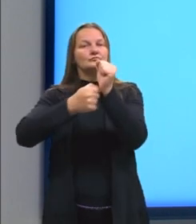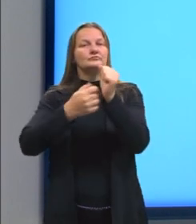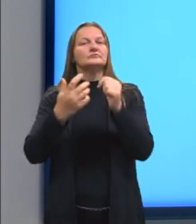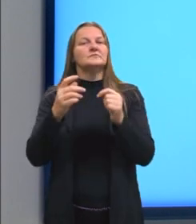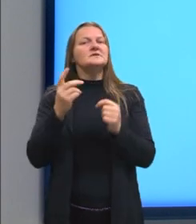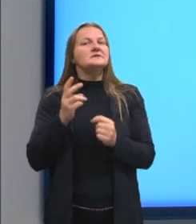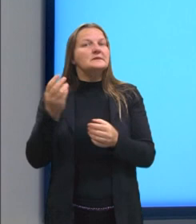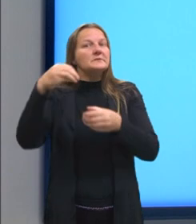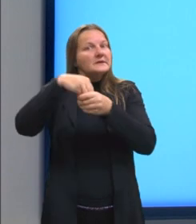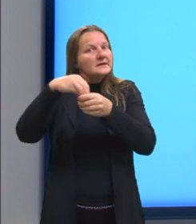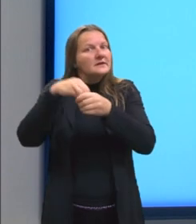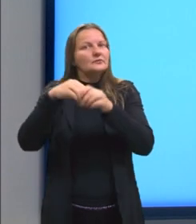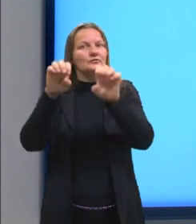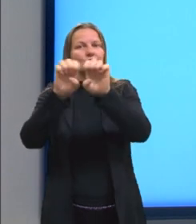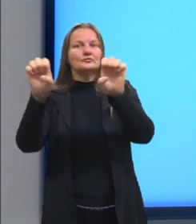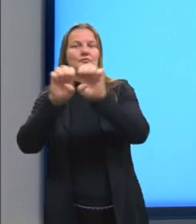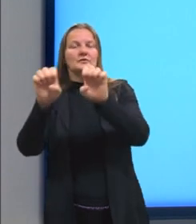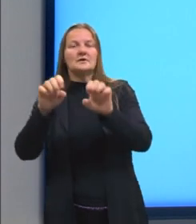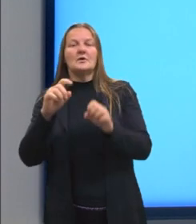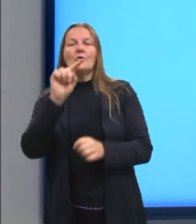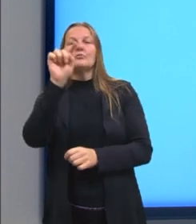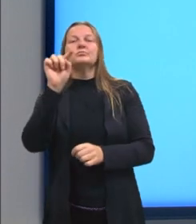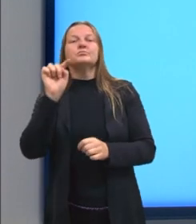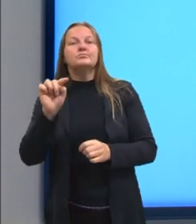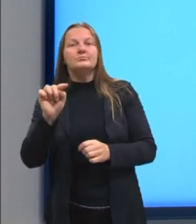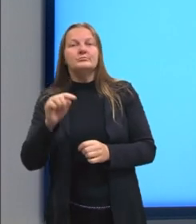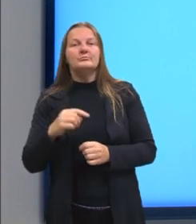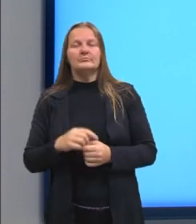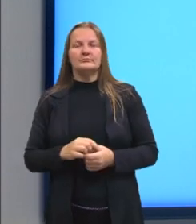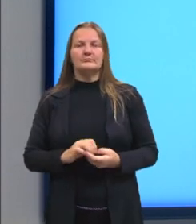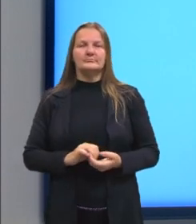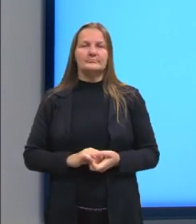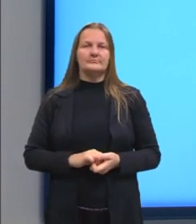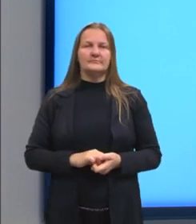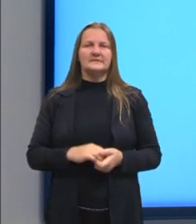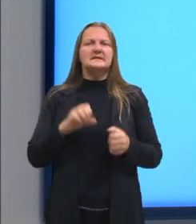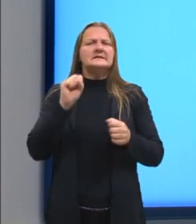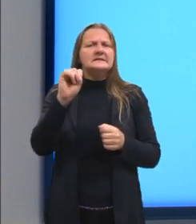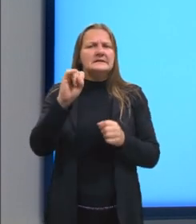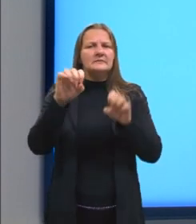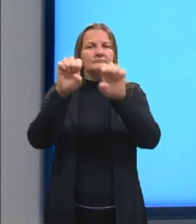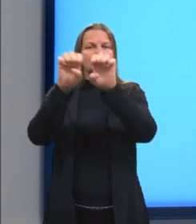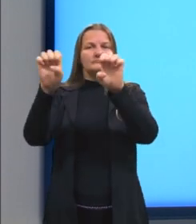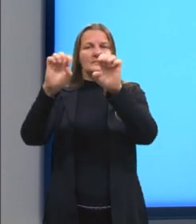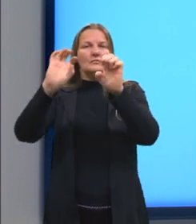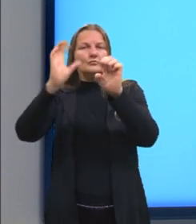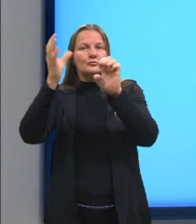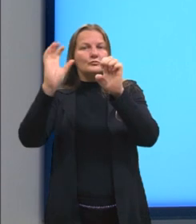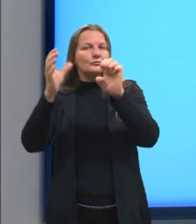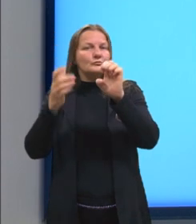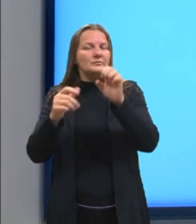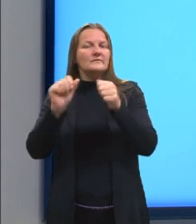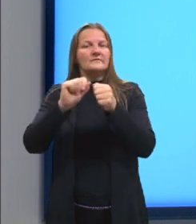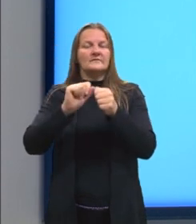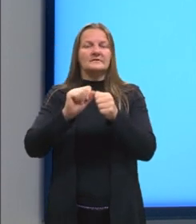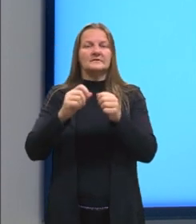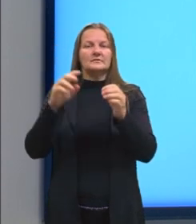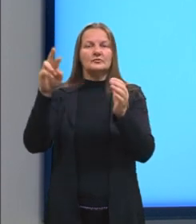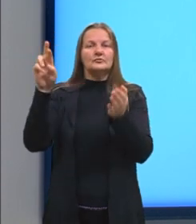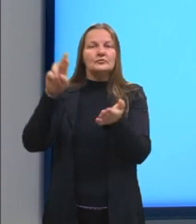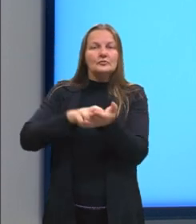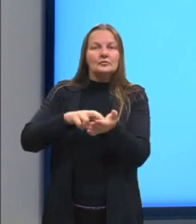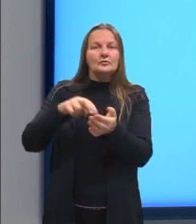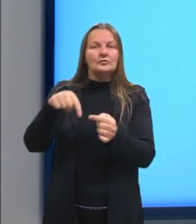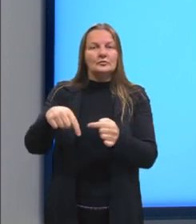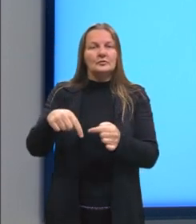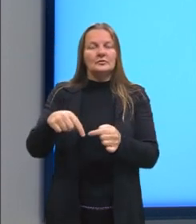Então, um valor desconhecido. E quando nós resolvemos uma equação, nós buscamos sempre chegar no